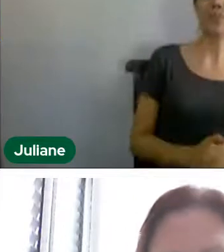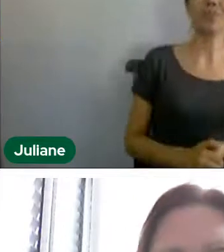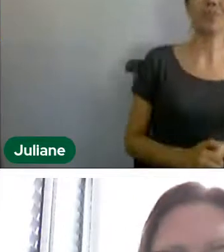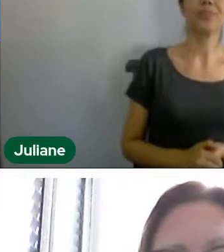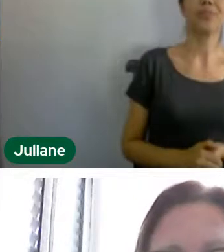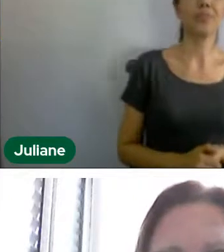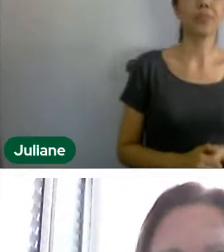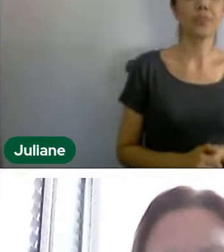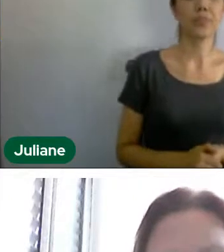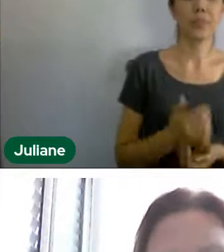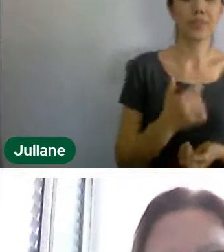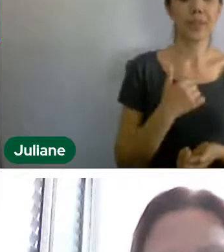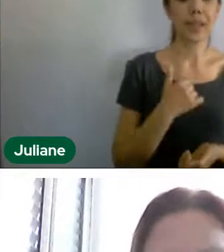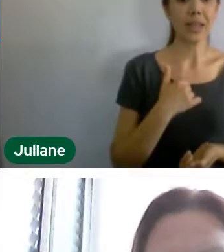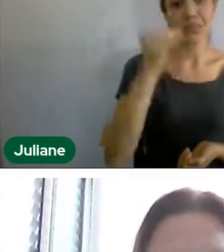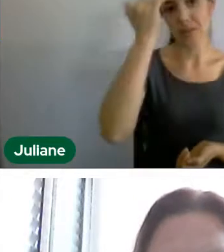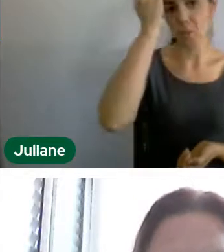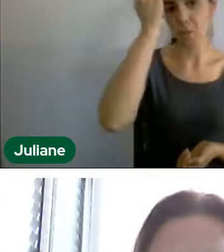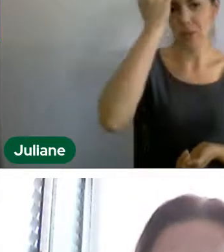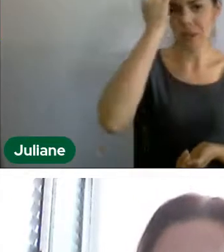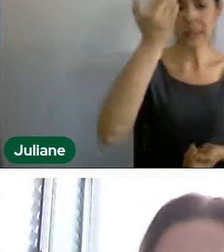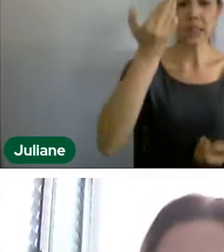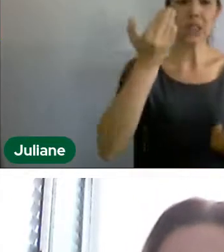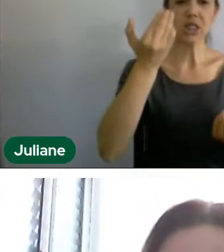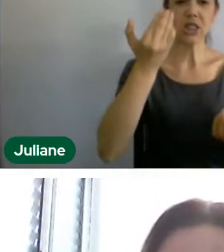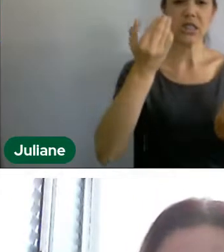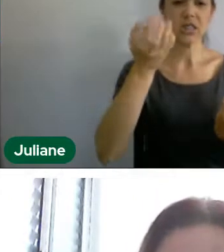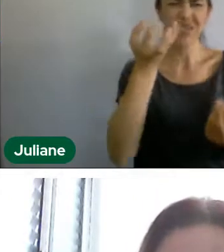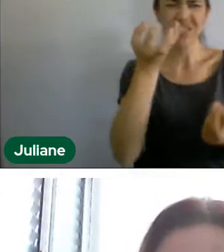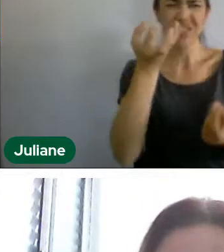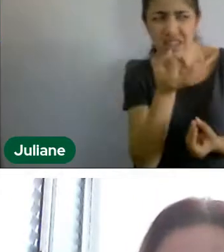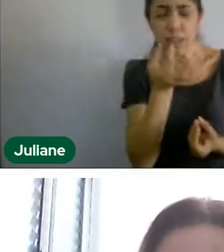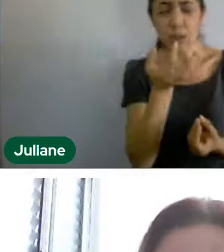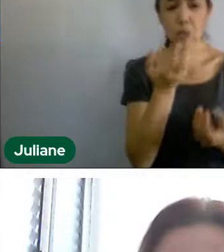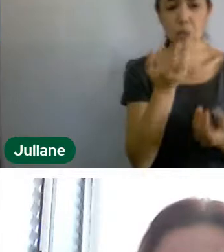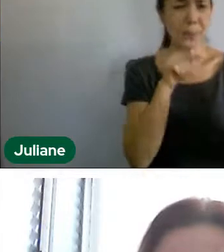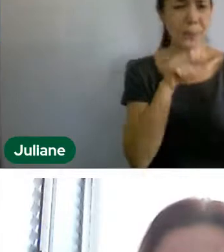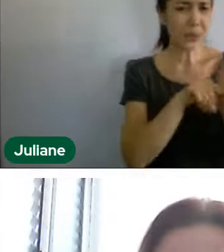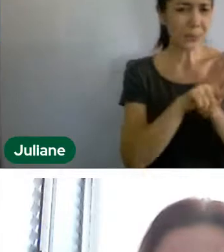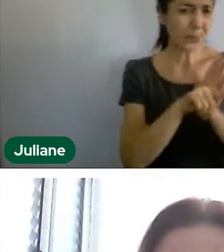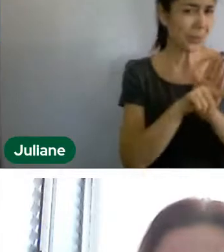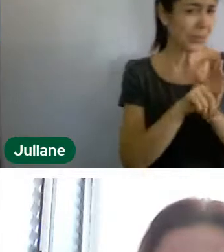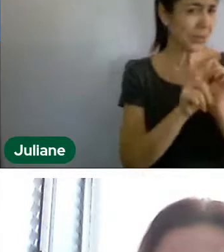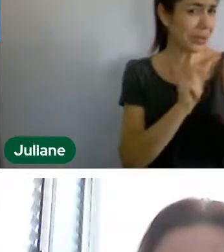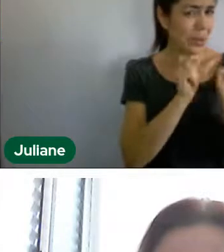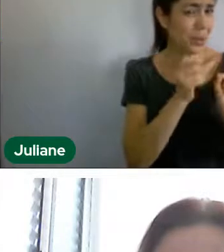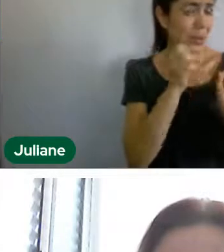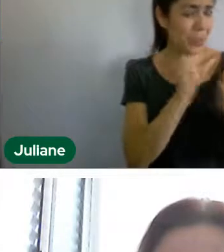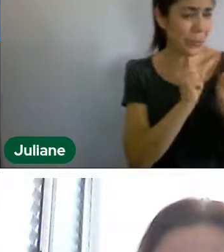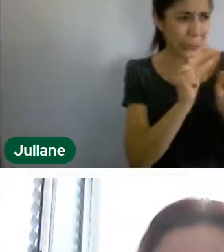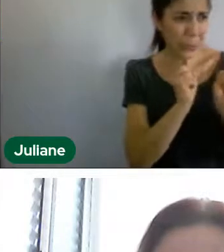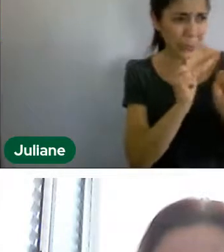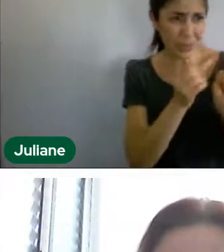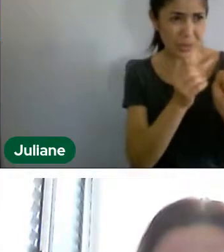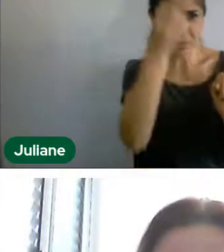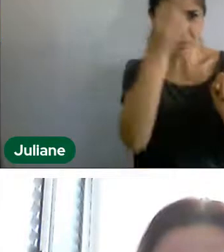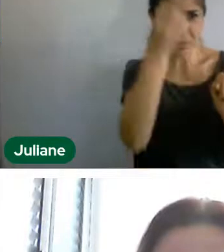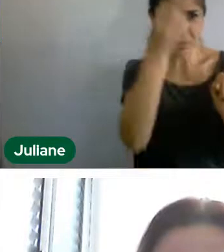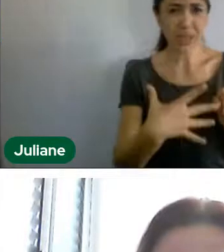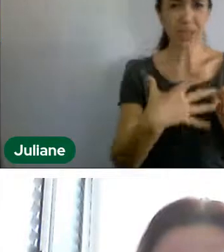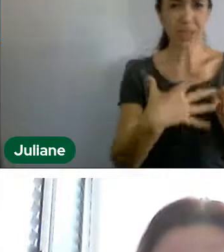eu não entendi muito bem o que... a pergunta, pode me dizer. Eu acho que ela estava comentando a questão do tamanho da rede, né,